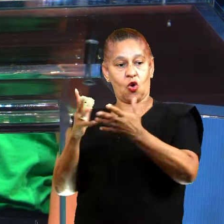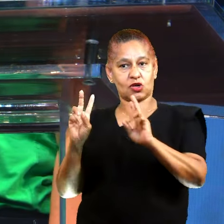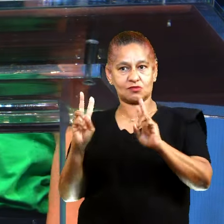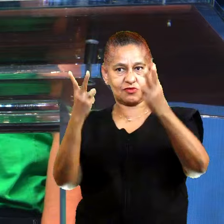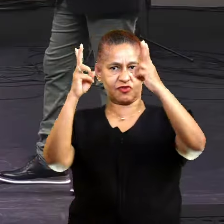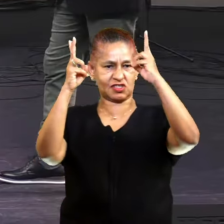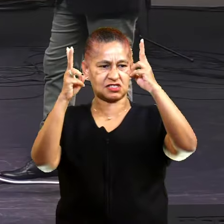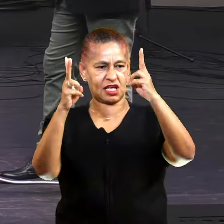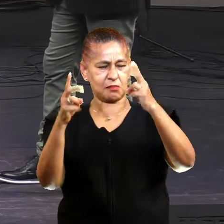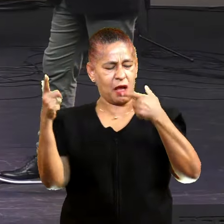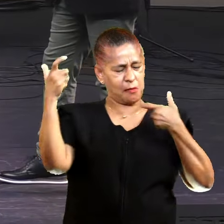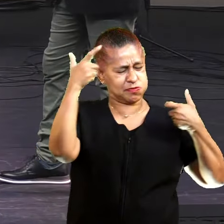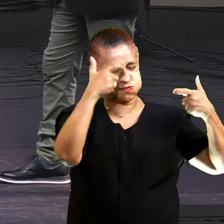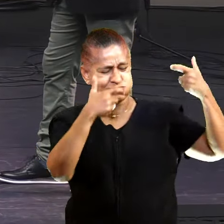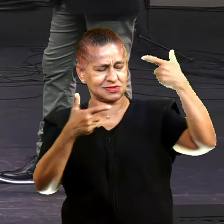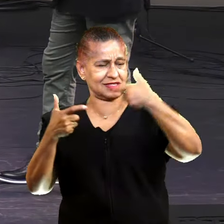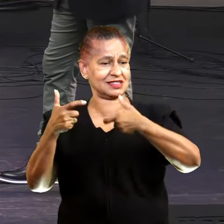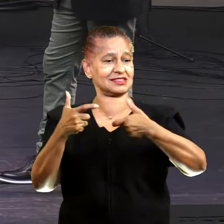batalhas, dessa forma.